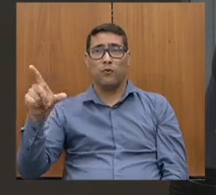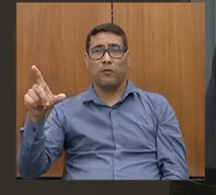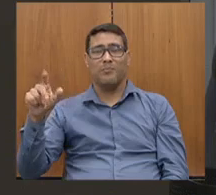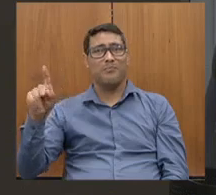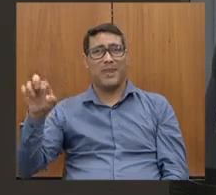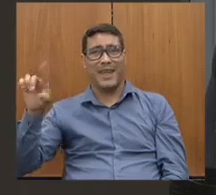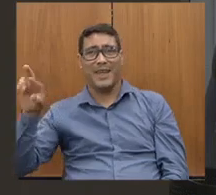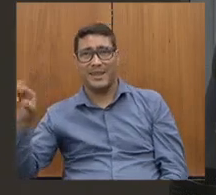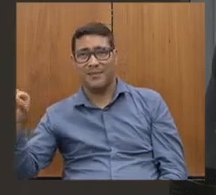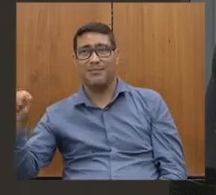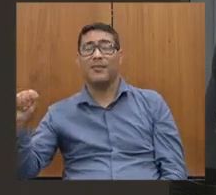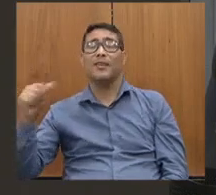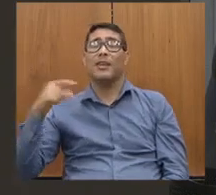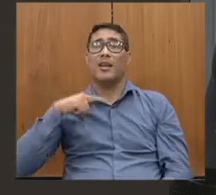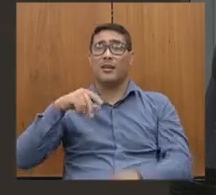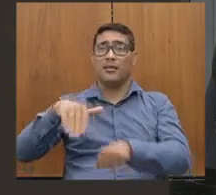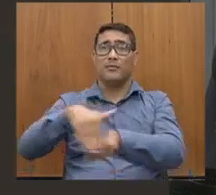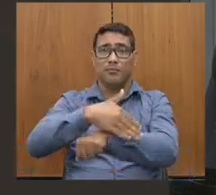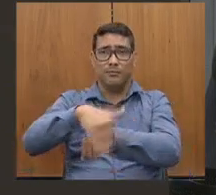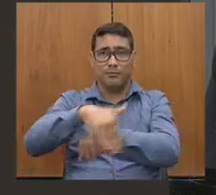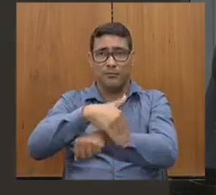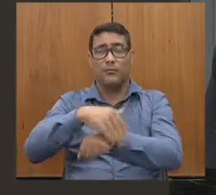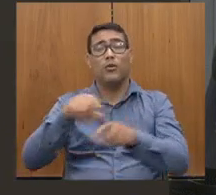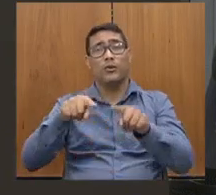também, a estrada já está toda